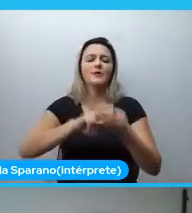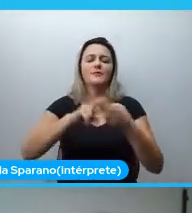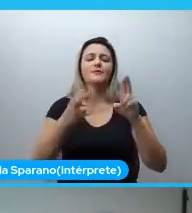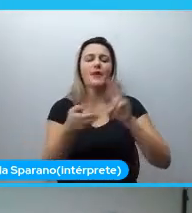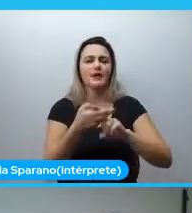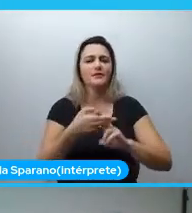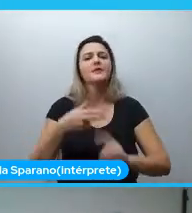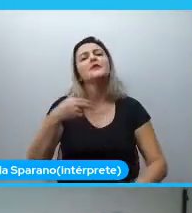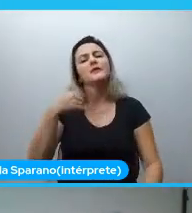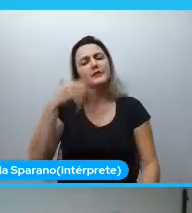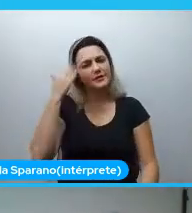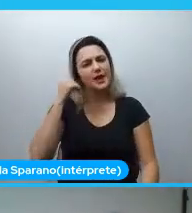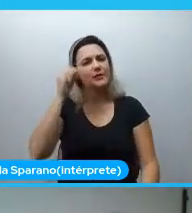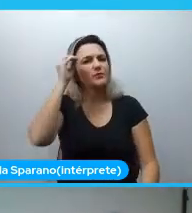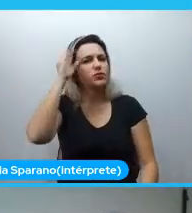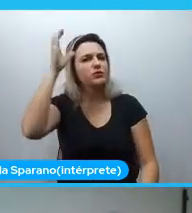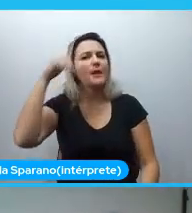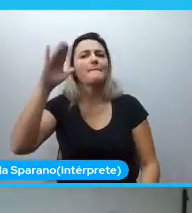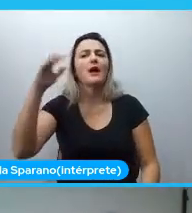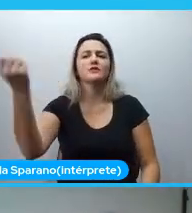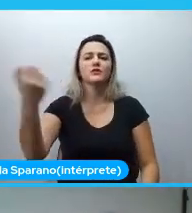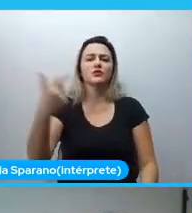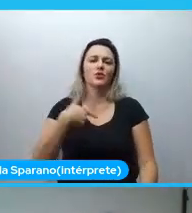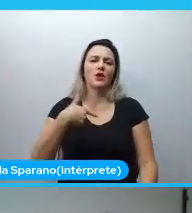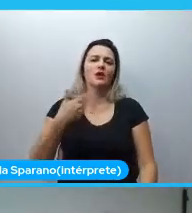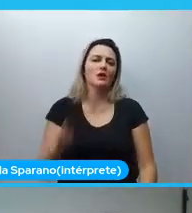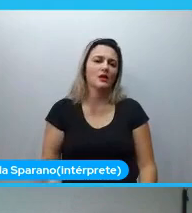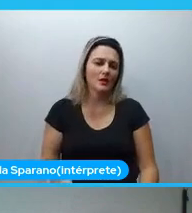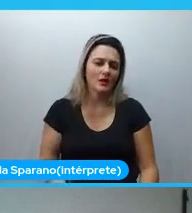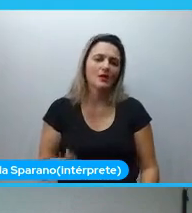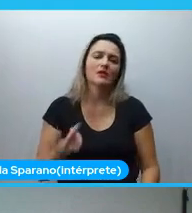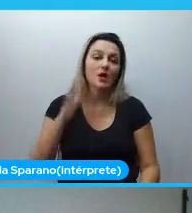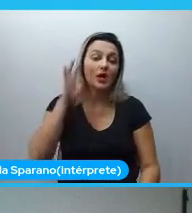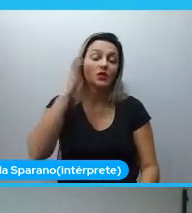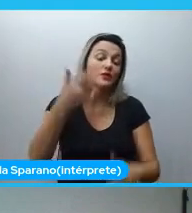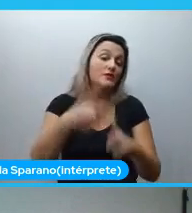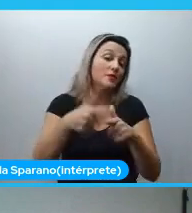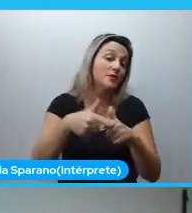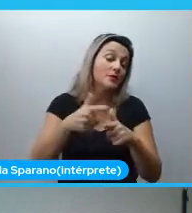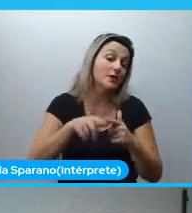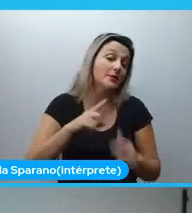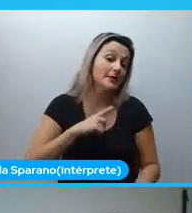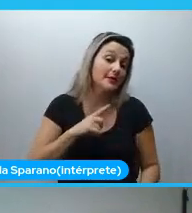você, e pode te ajudar a solucionar aquele problema que você está tendo.